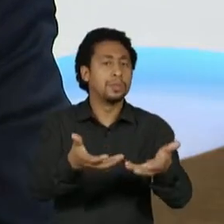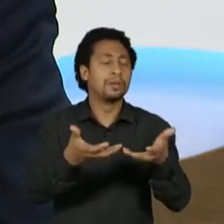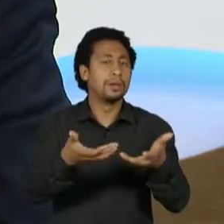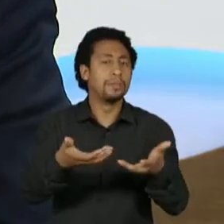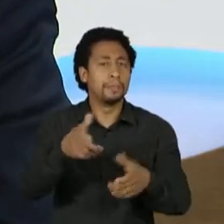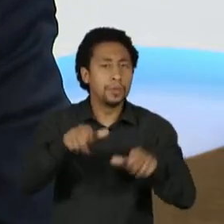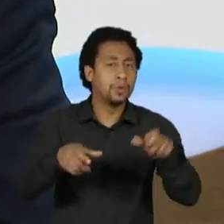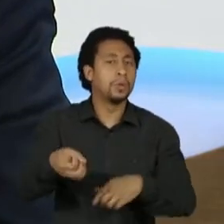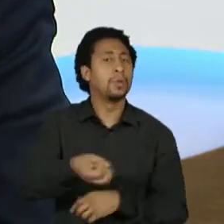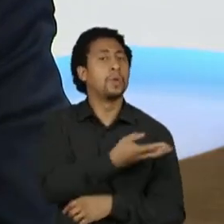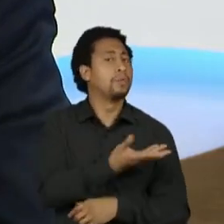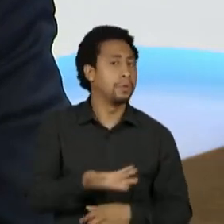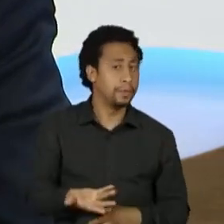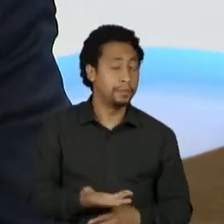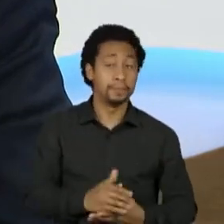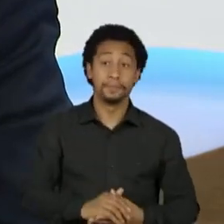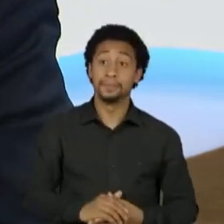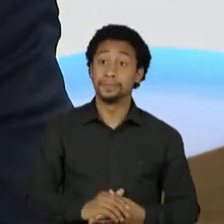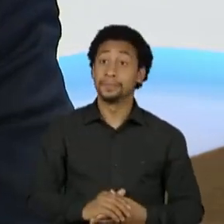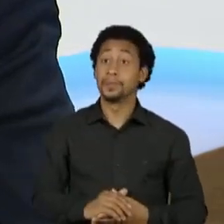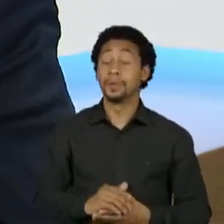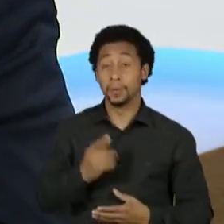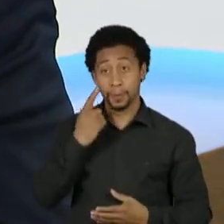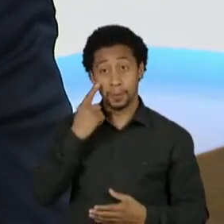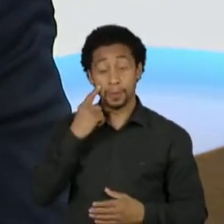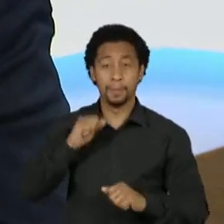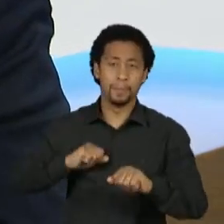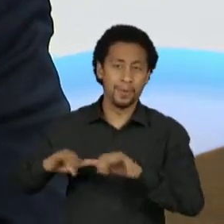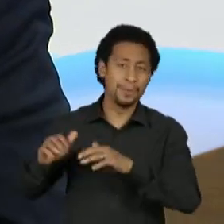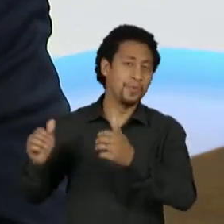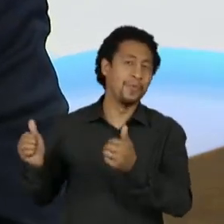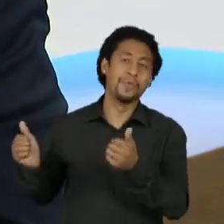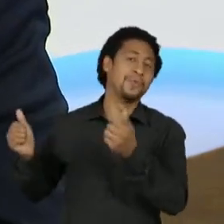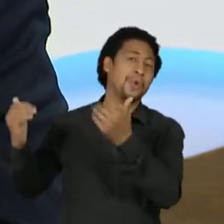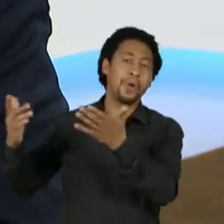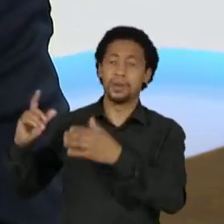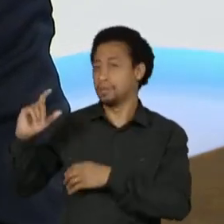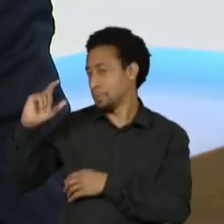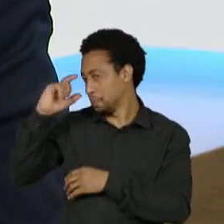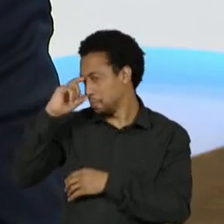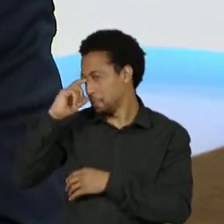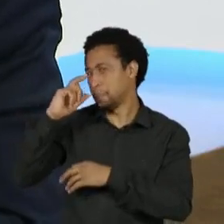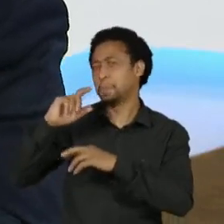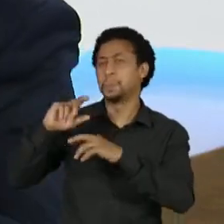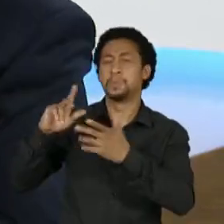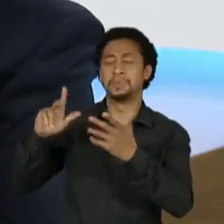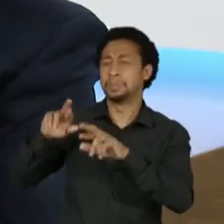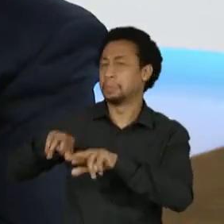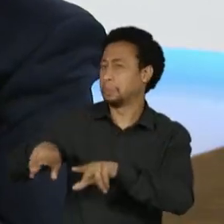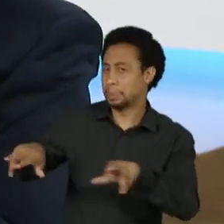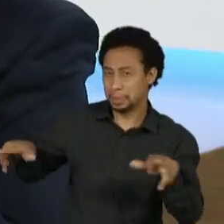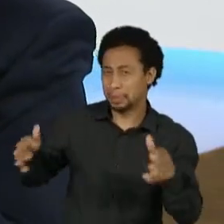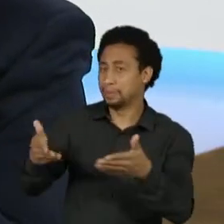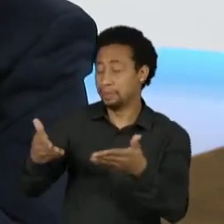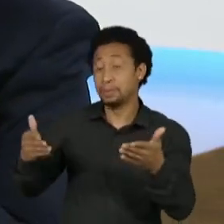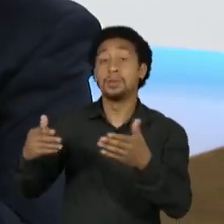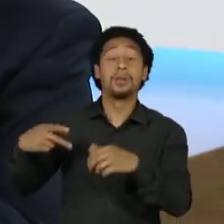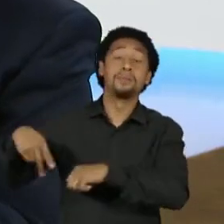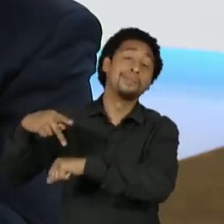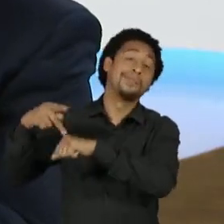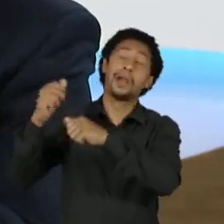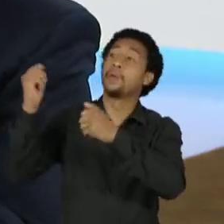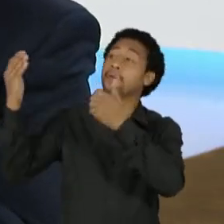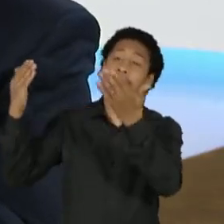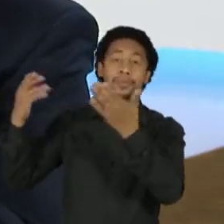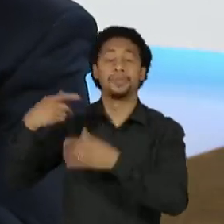fenômeno de fora da política, de fora do sistema, foi um fenômeno global. A gente viu essa onda vindo para o Brasil, a gente